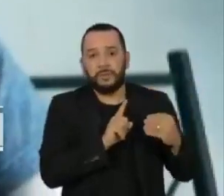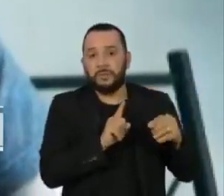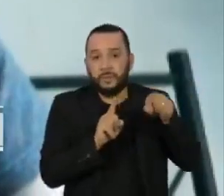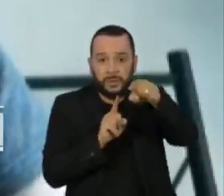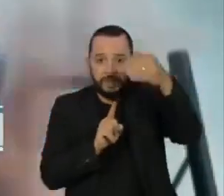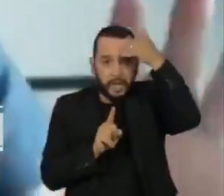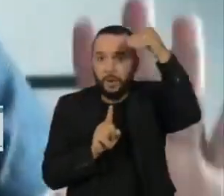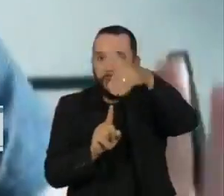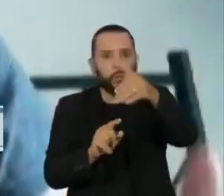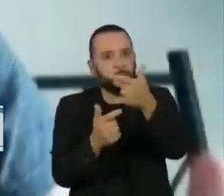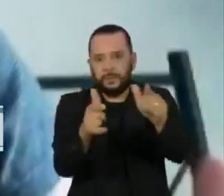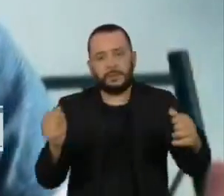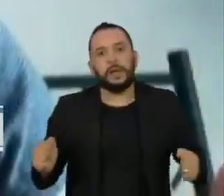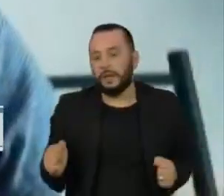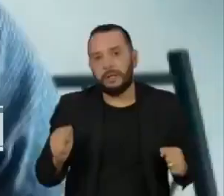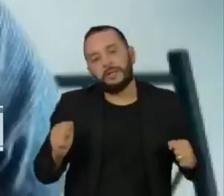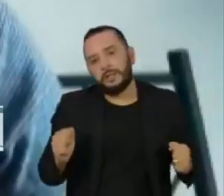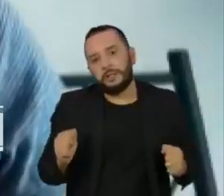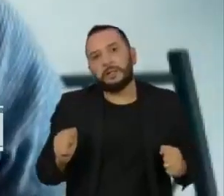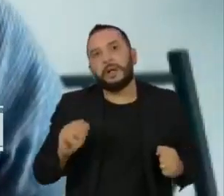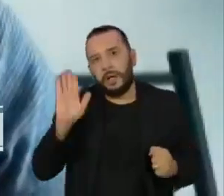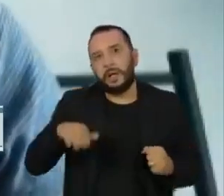é. Para mim, esse é o meu objetivo hoje em dia.